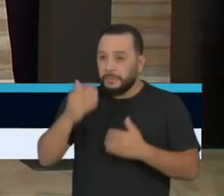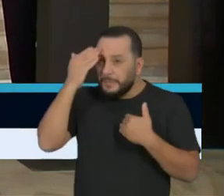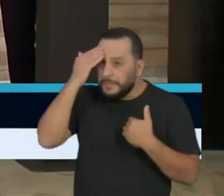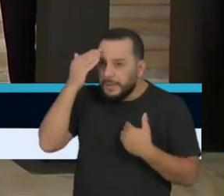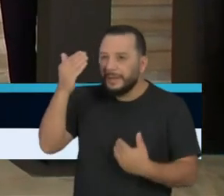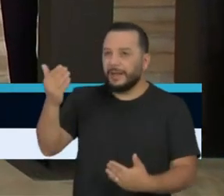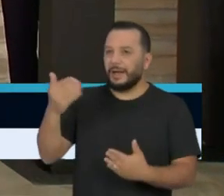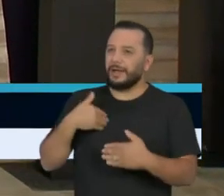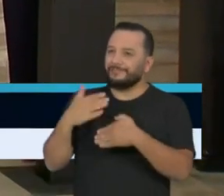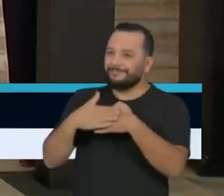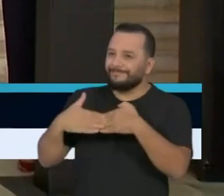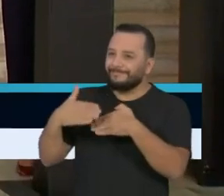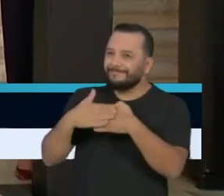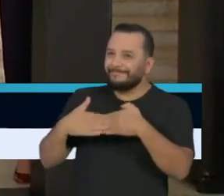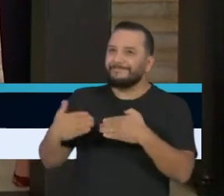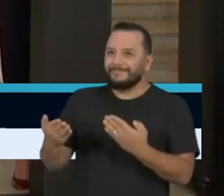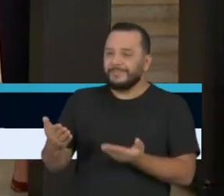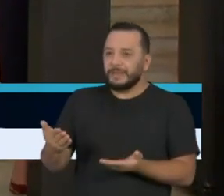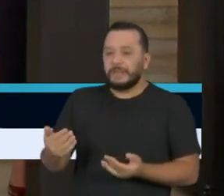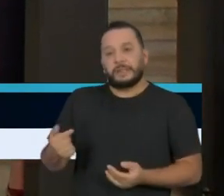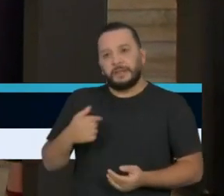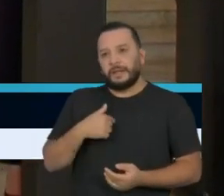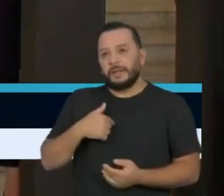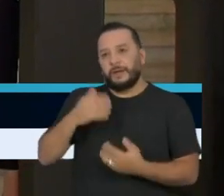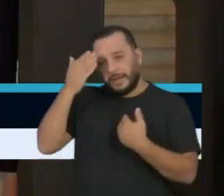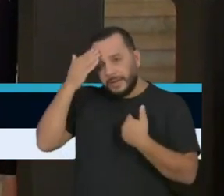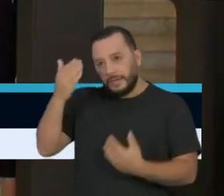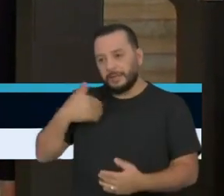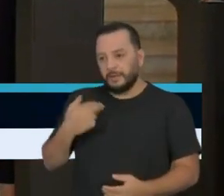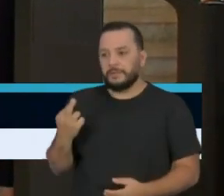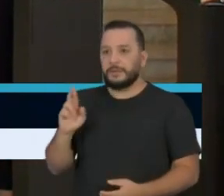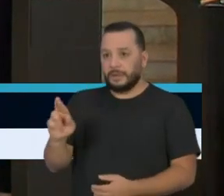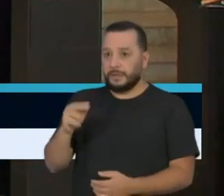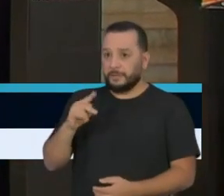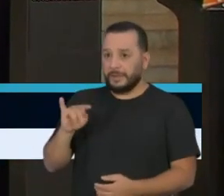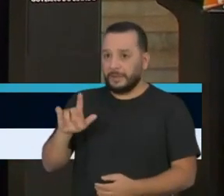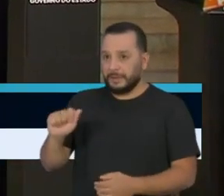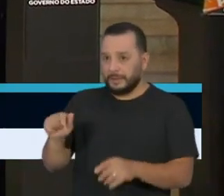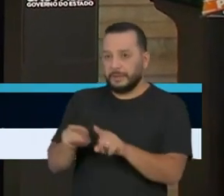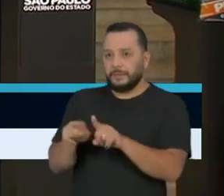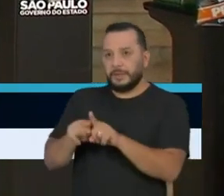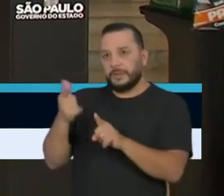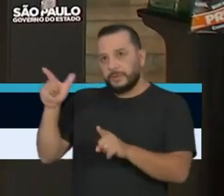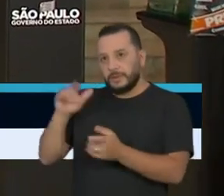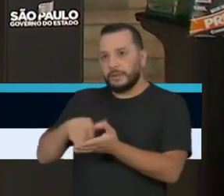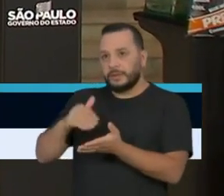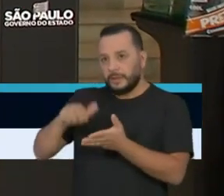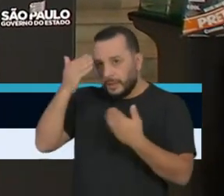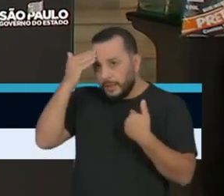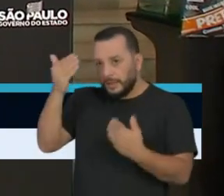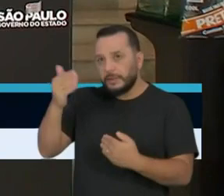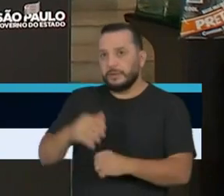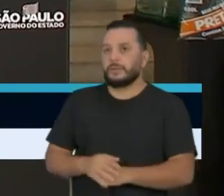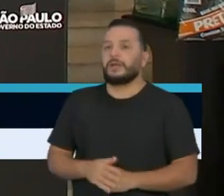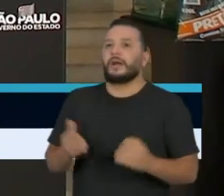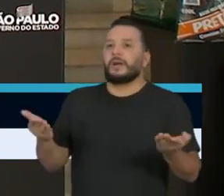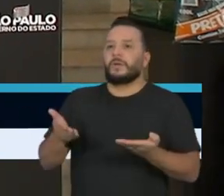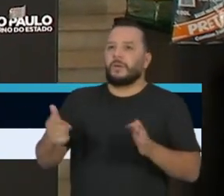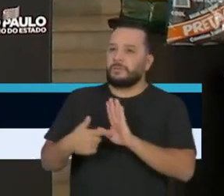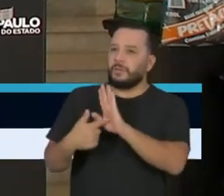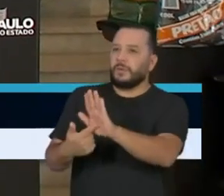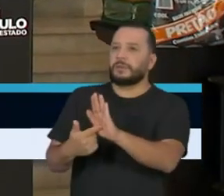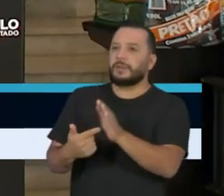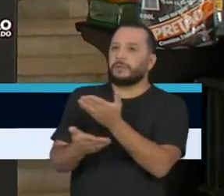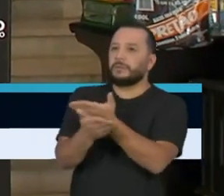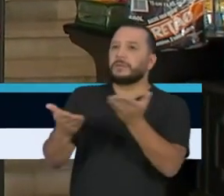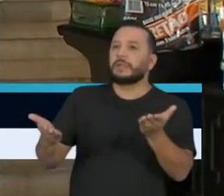pelas gentis palavras. Em meu nome da Patrícia e também das outras secretárias, agradeço. Eu começo aqui a nossa apresentação